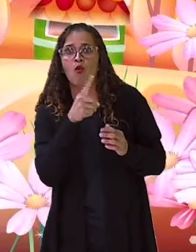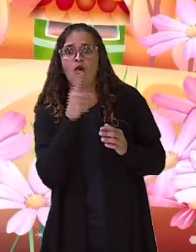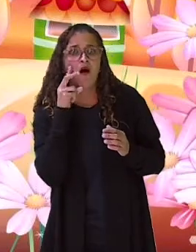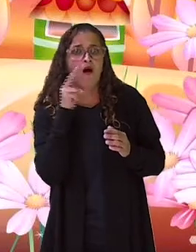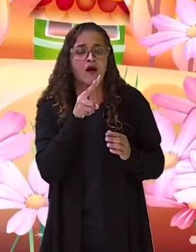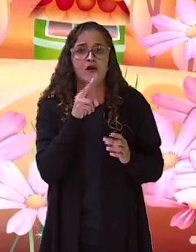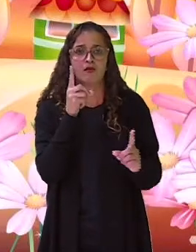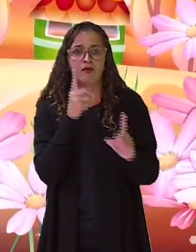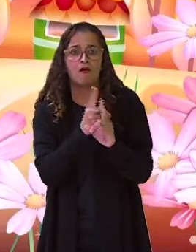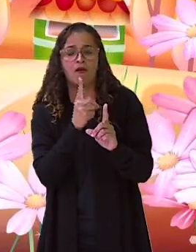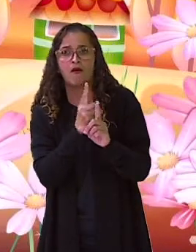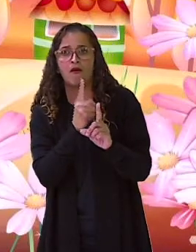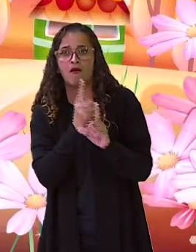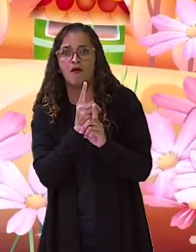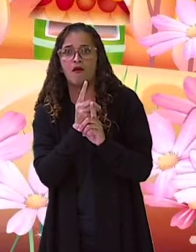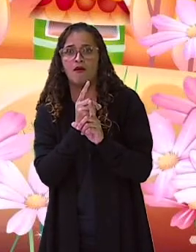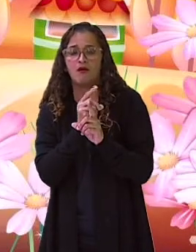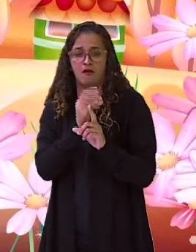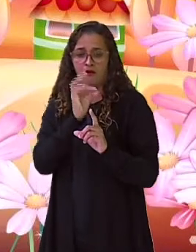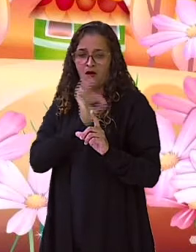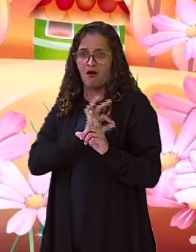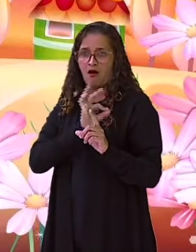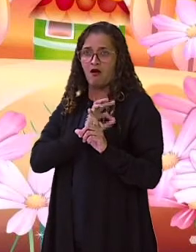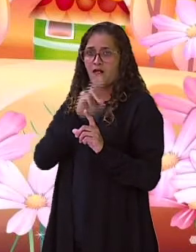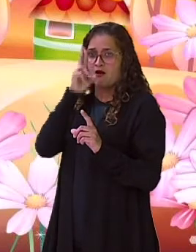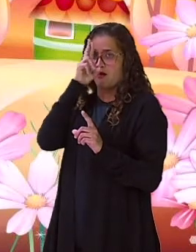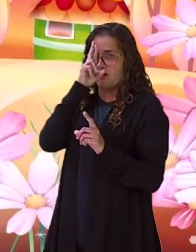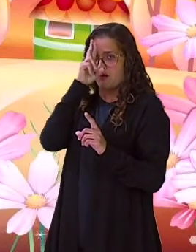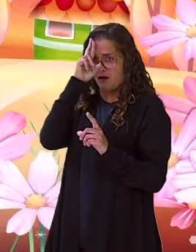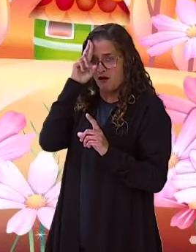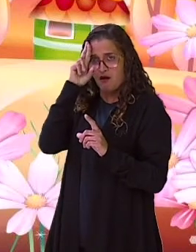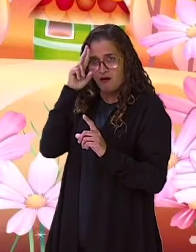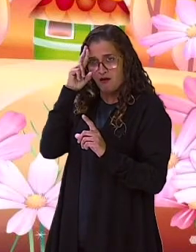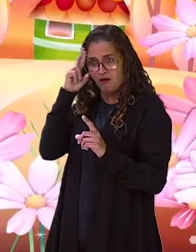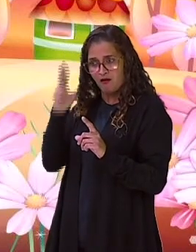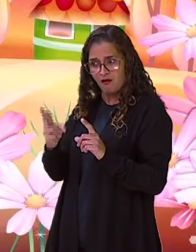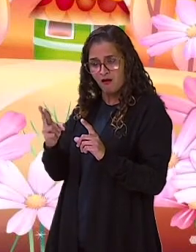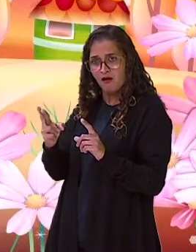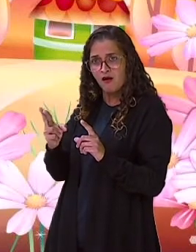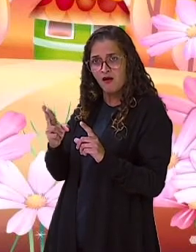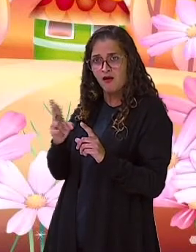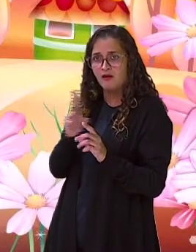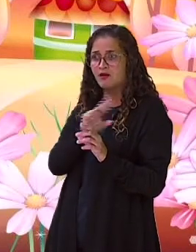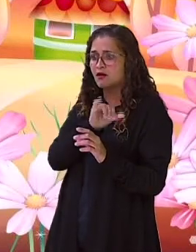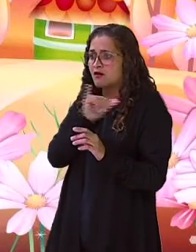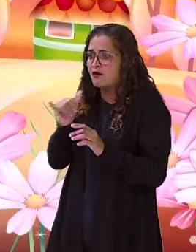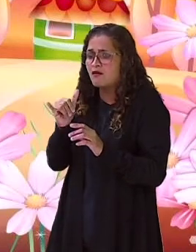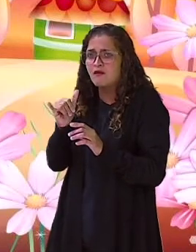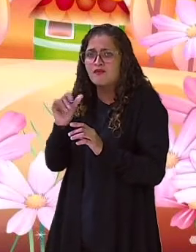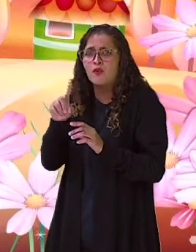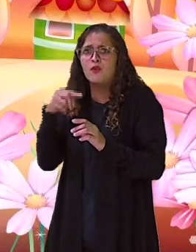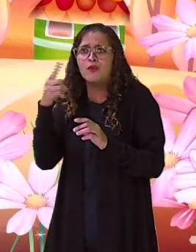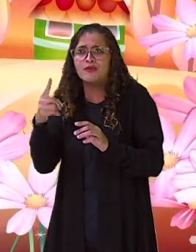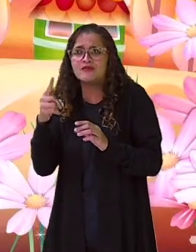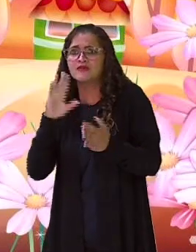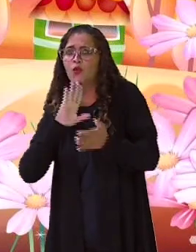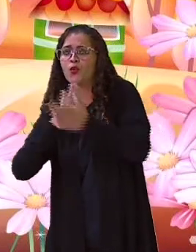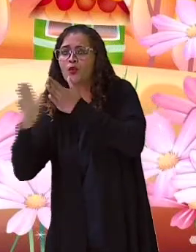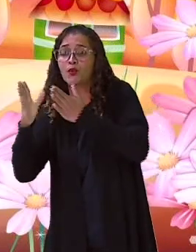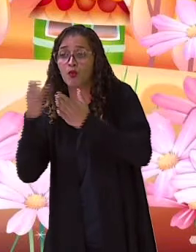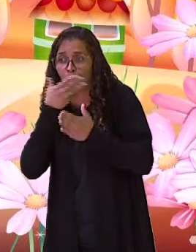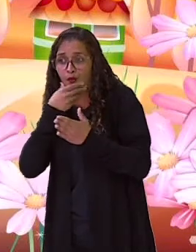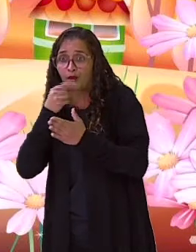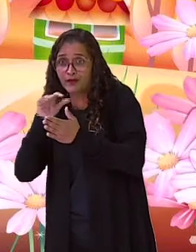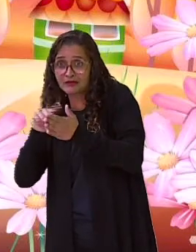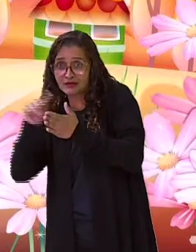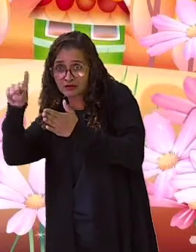Perdão, meu amigo, disse ele em voz envergonhada. Logo depois que você fugiu, recebi